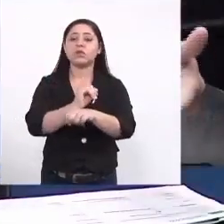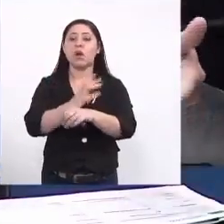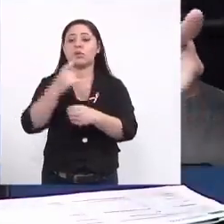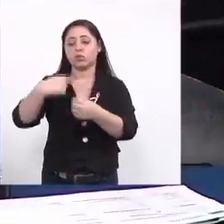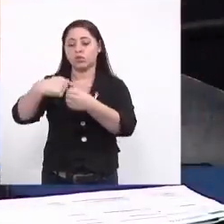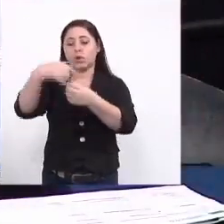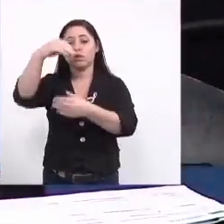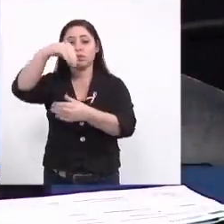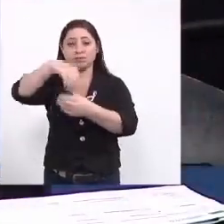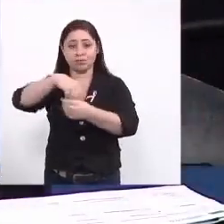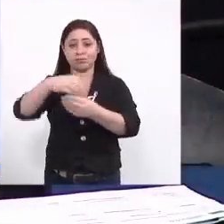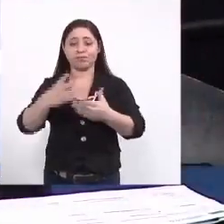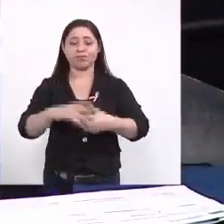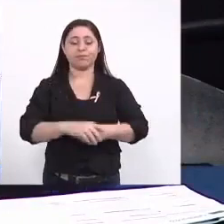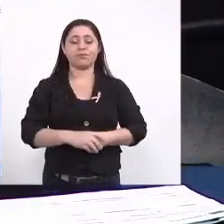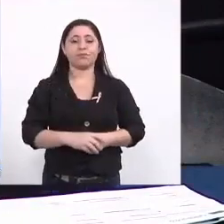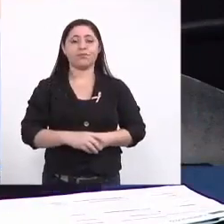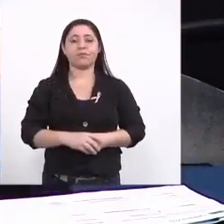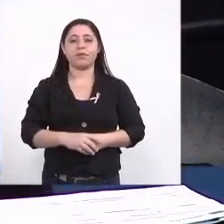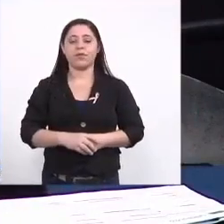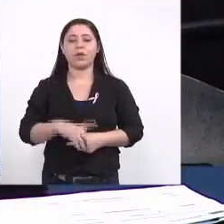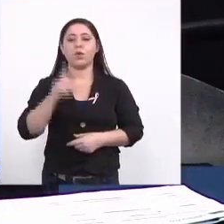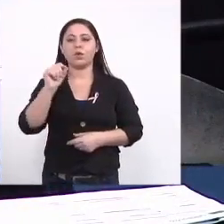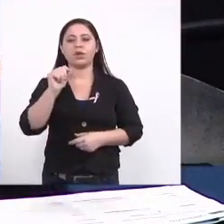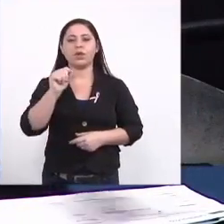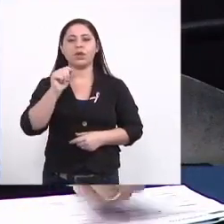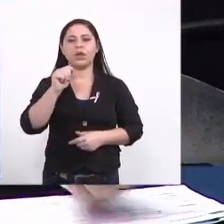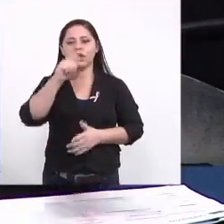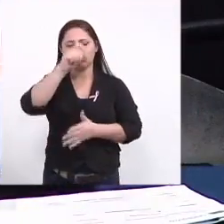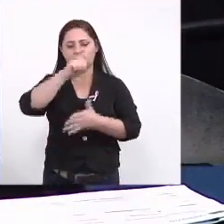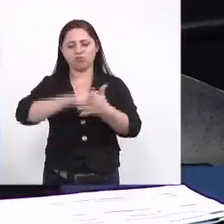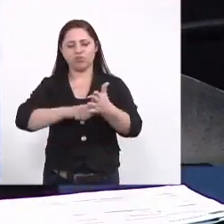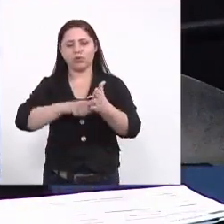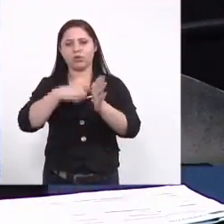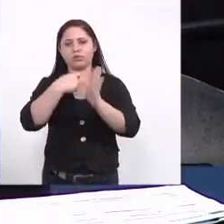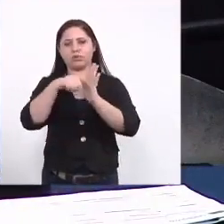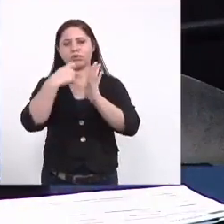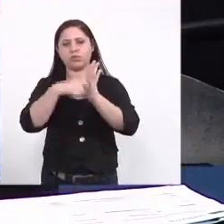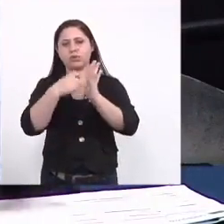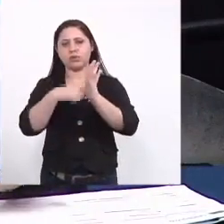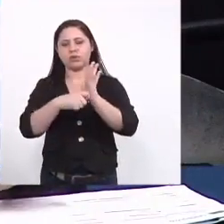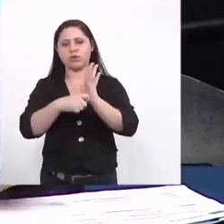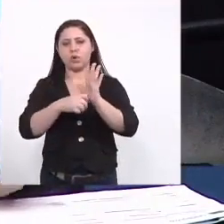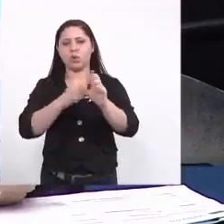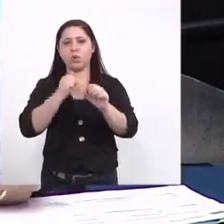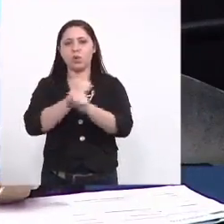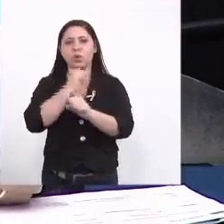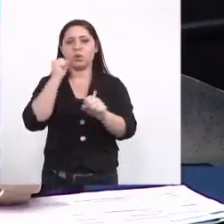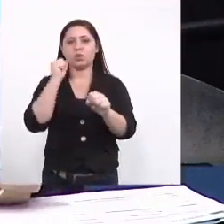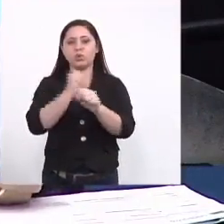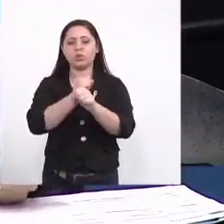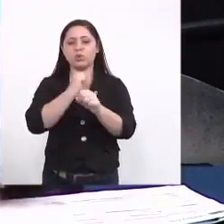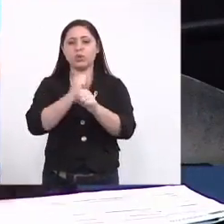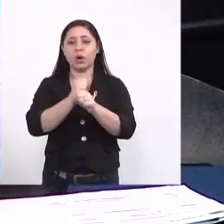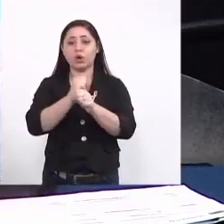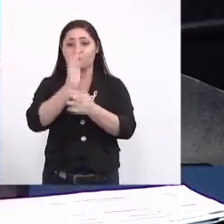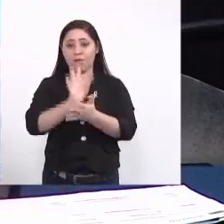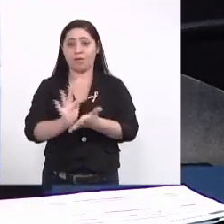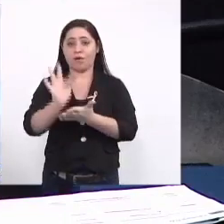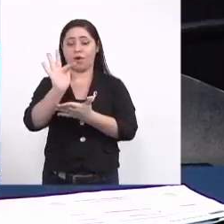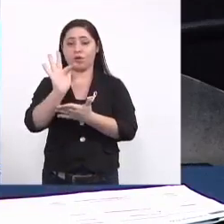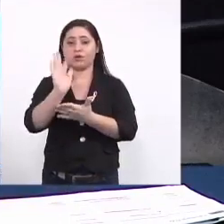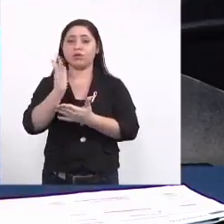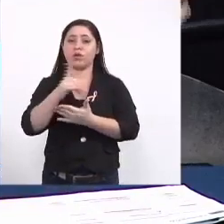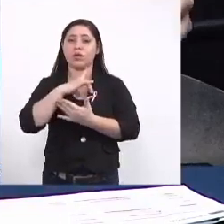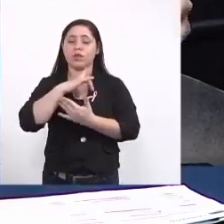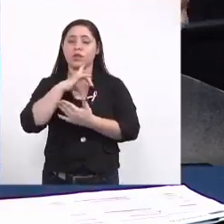no município né então aquilo que a gente define e constrói nesse fórum a gente